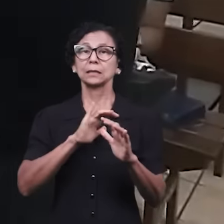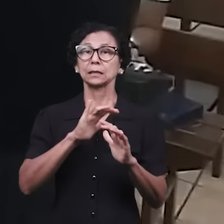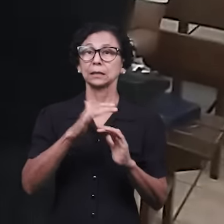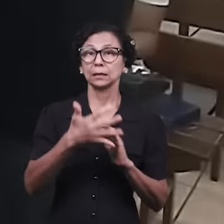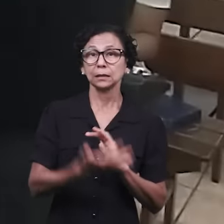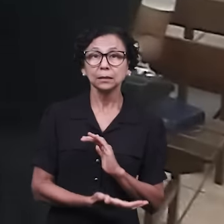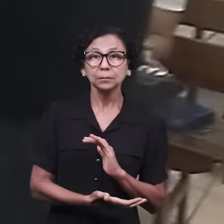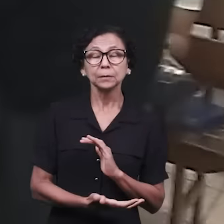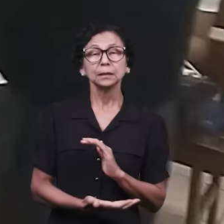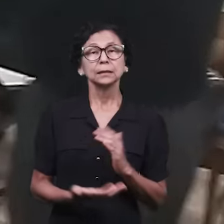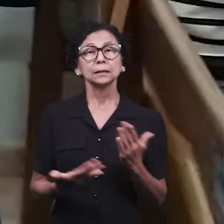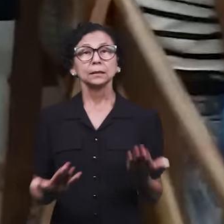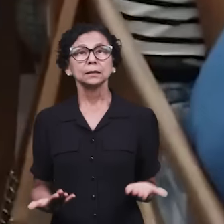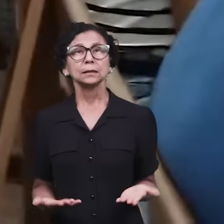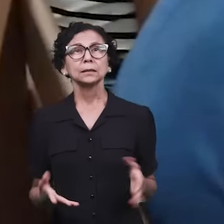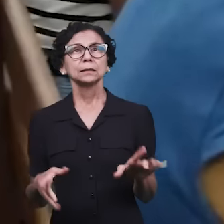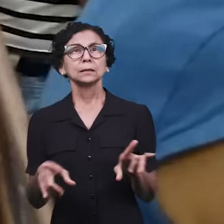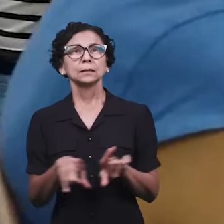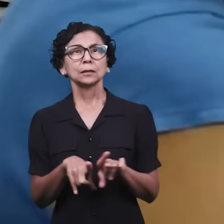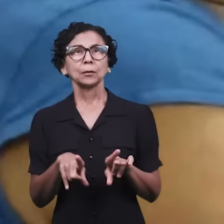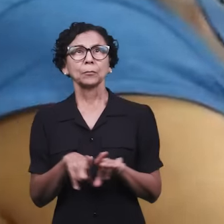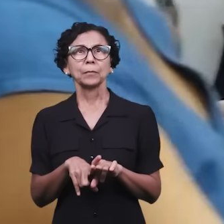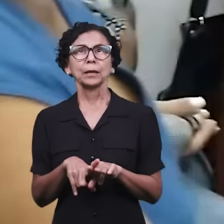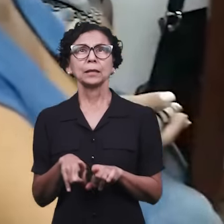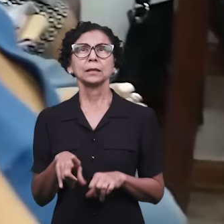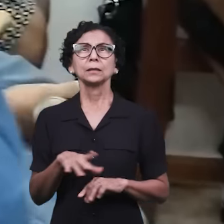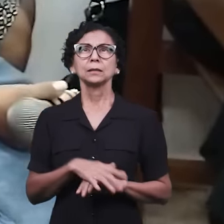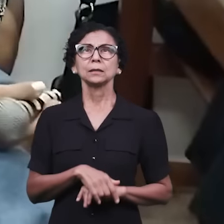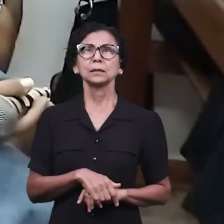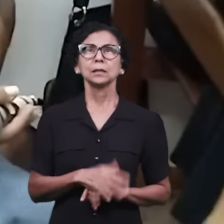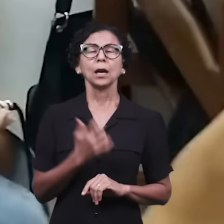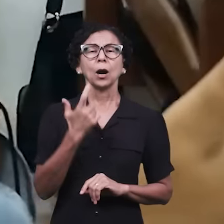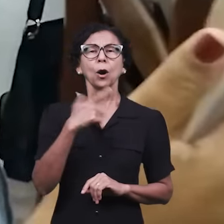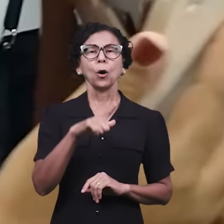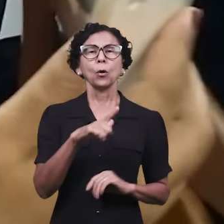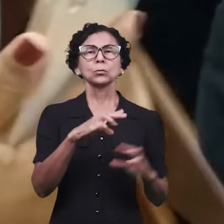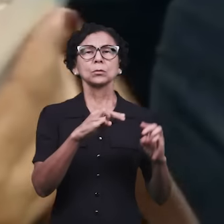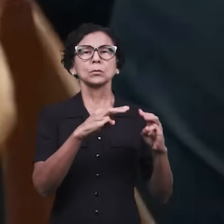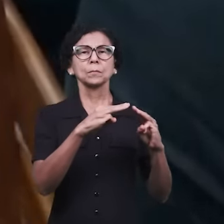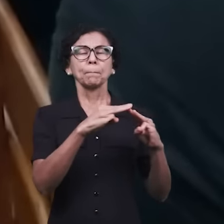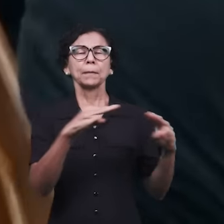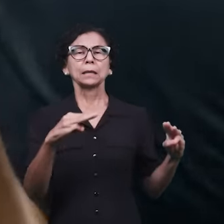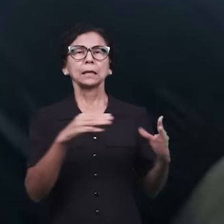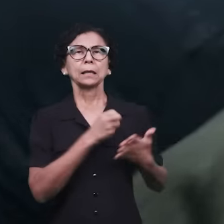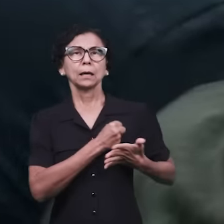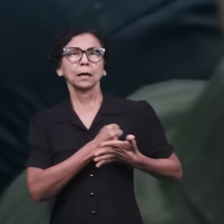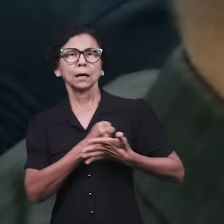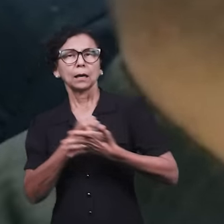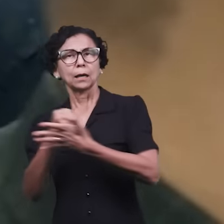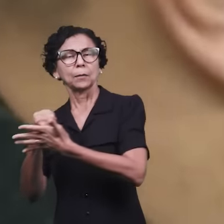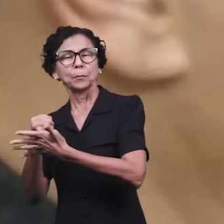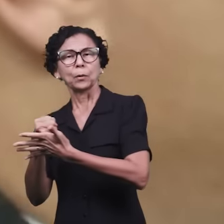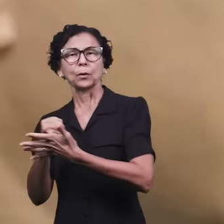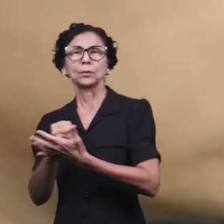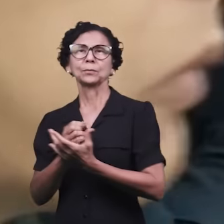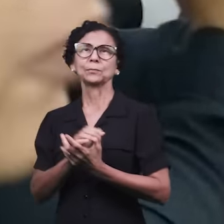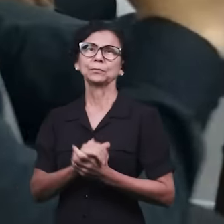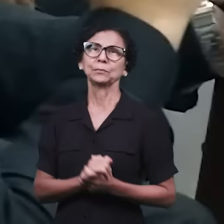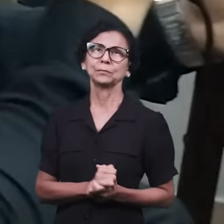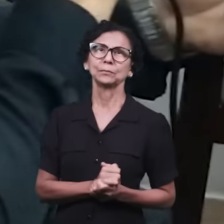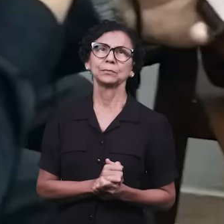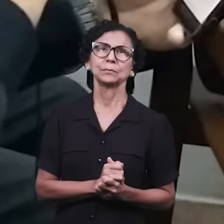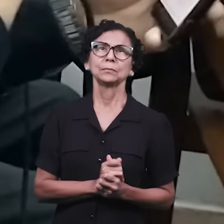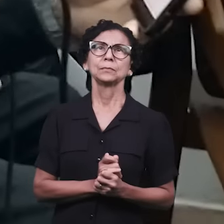também os irmãos também já atendem ao Maranhão de Quiluz, como um instrumentista ali no louvor. É maravilhoso